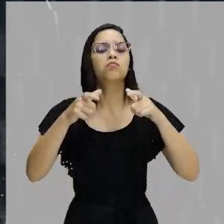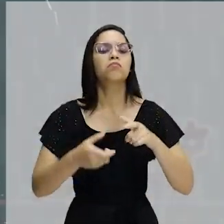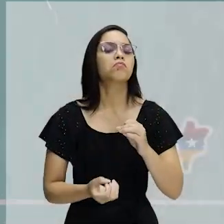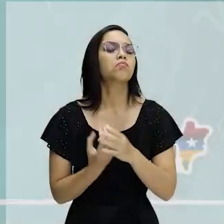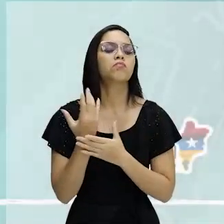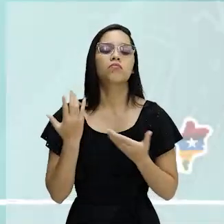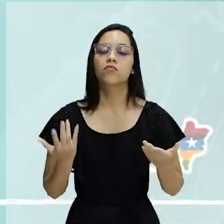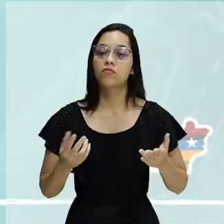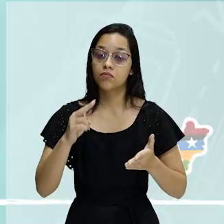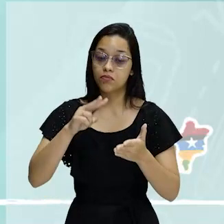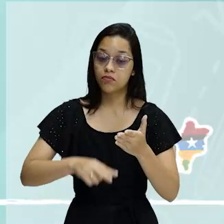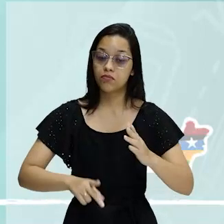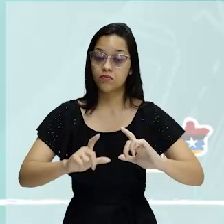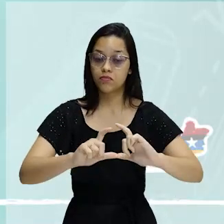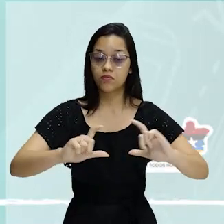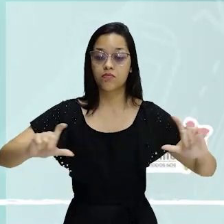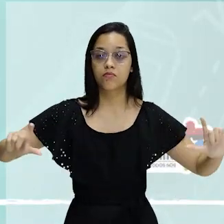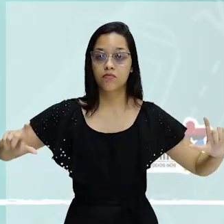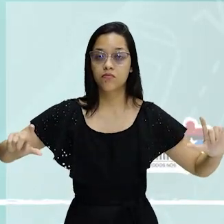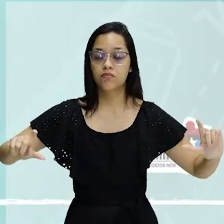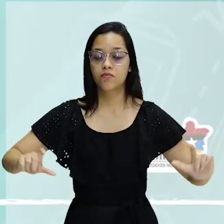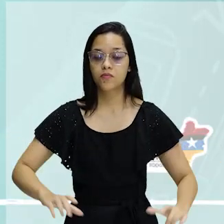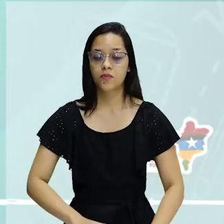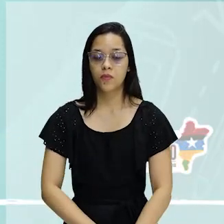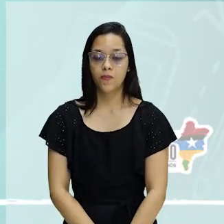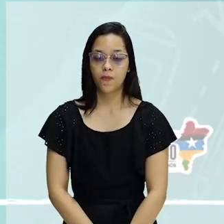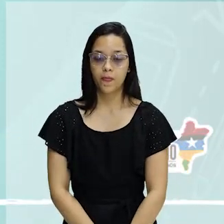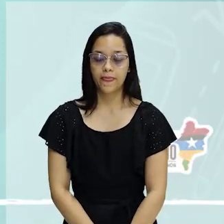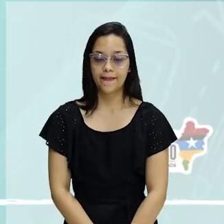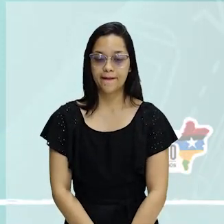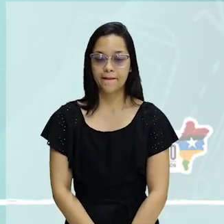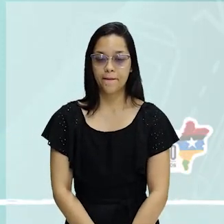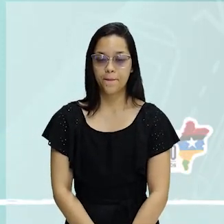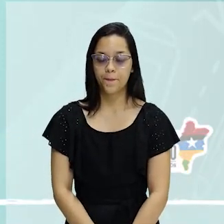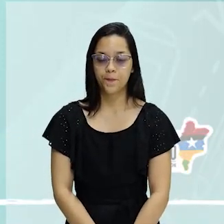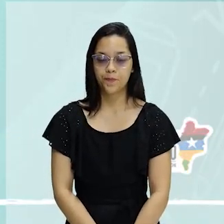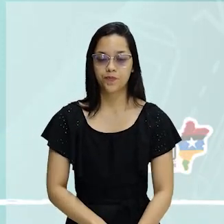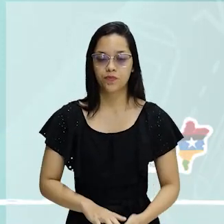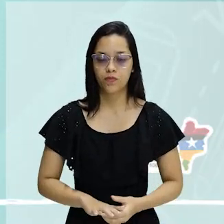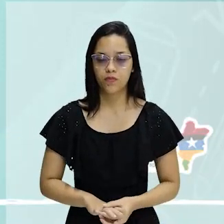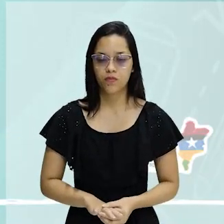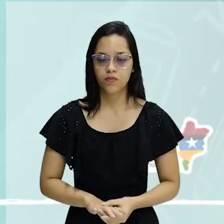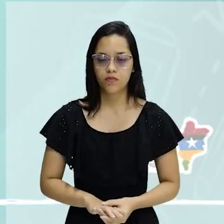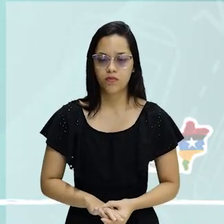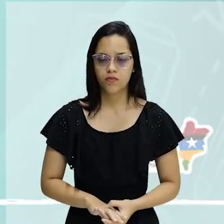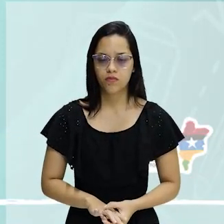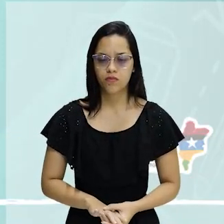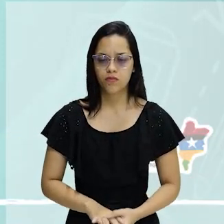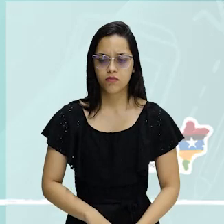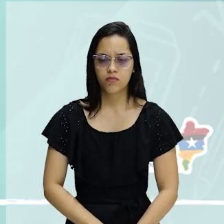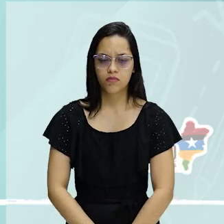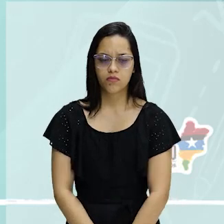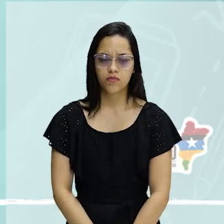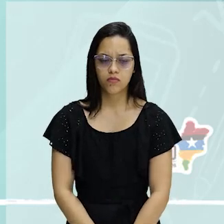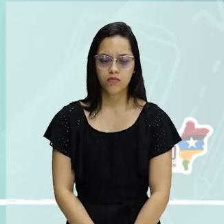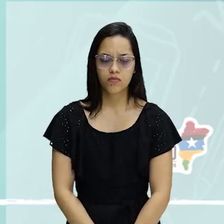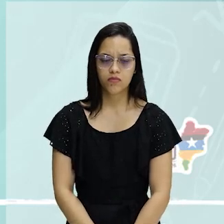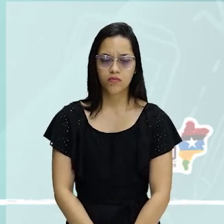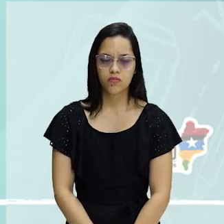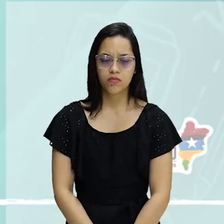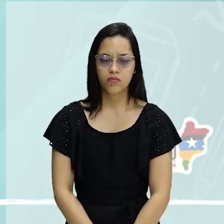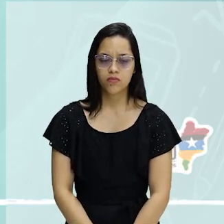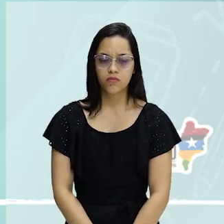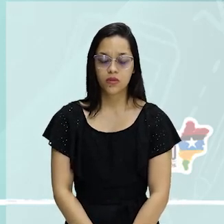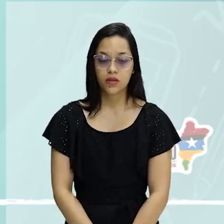isso? Acompanhe aí. A palavra hipertexto surgiu em meados dos anos 60 por Theodoro e Nelson para